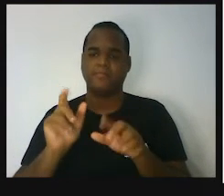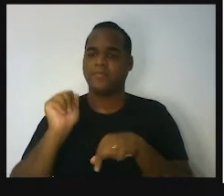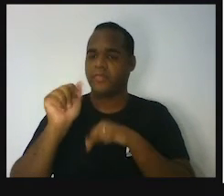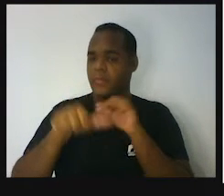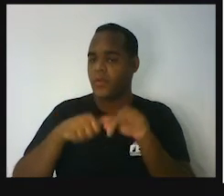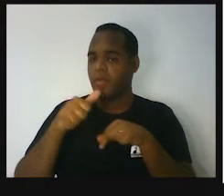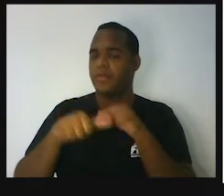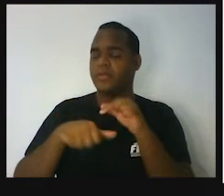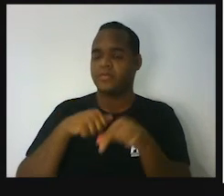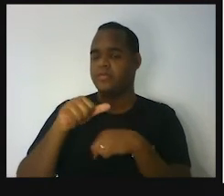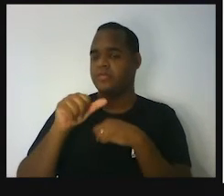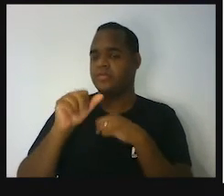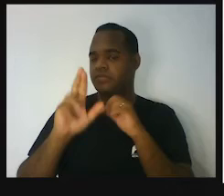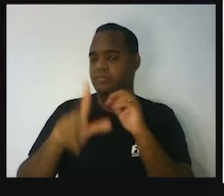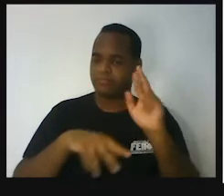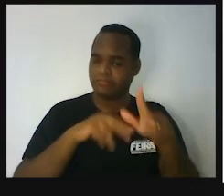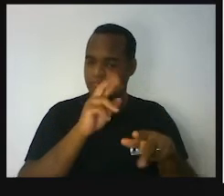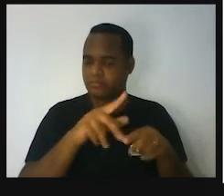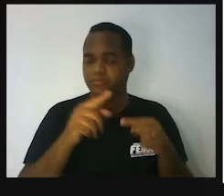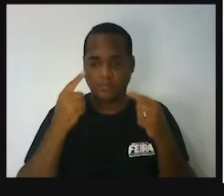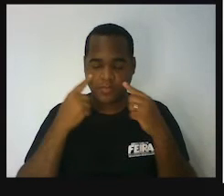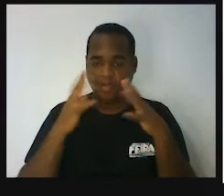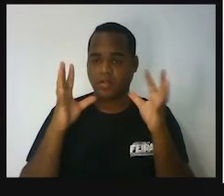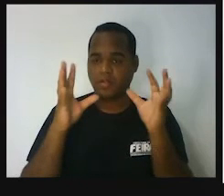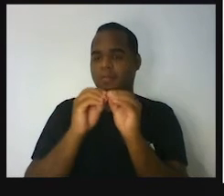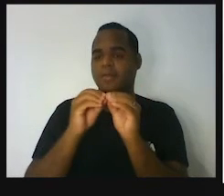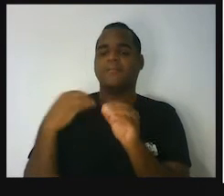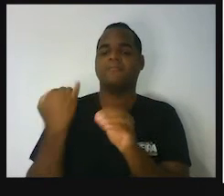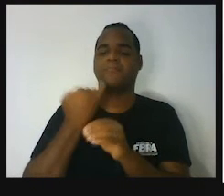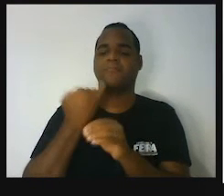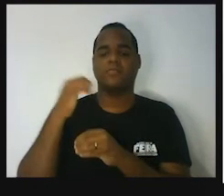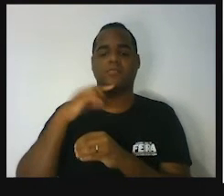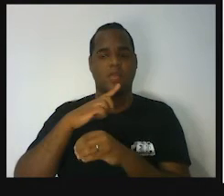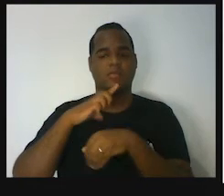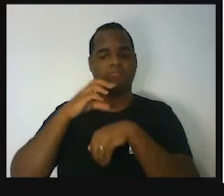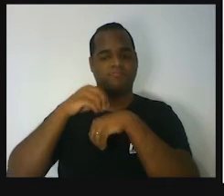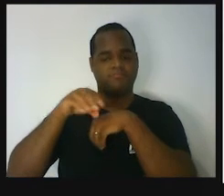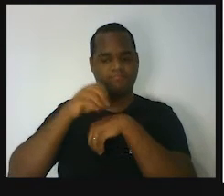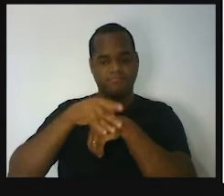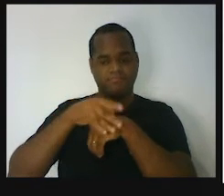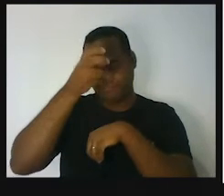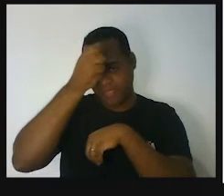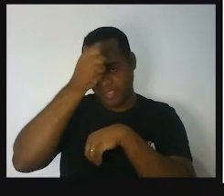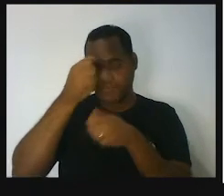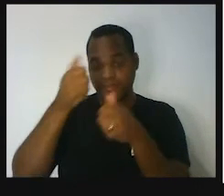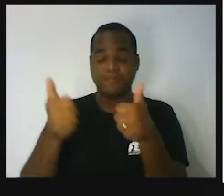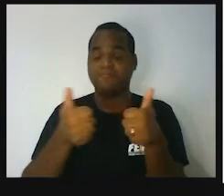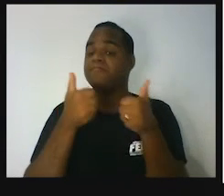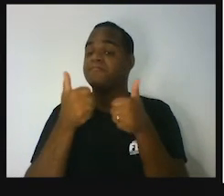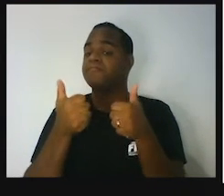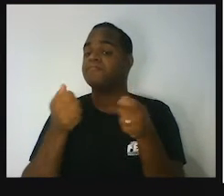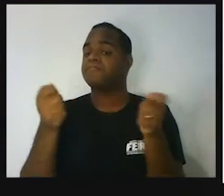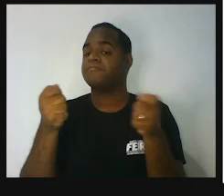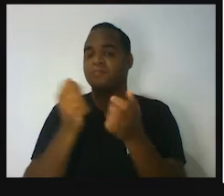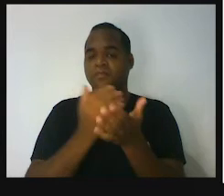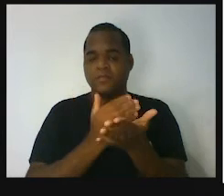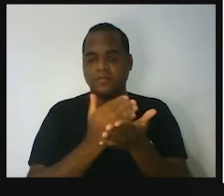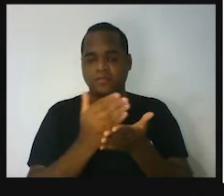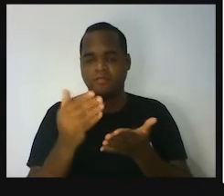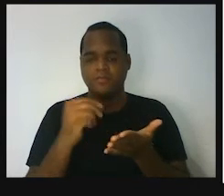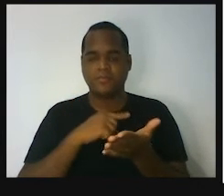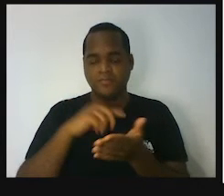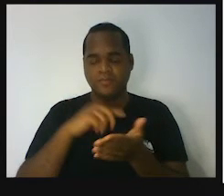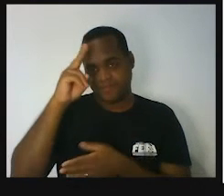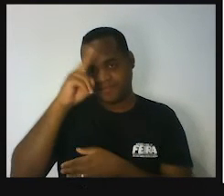certo? Para a gente cumprir o propósito do que a gente tem para aprender nessa aula. Então, já vamos começar por aqui. Você